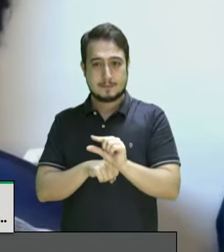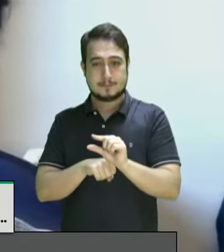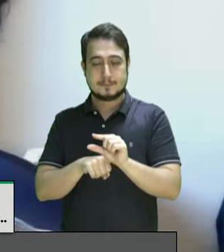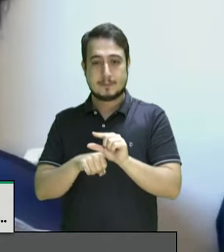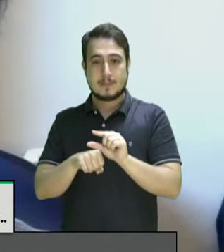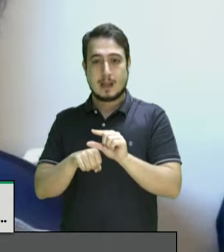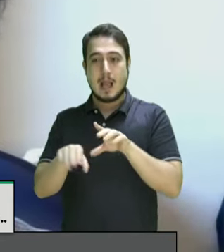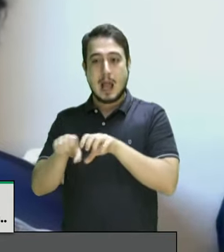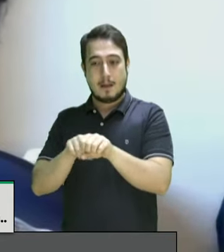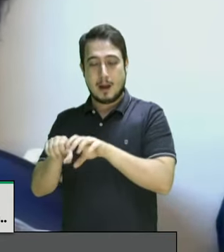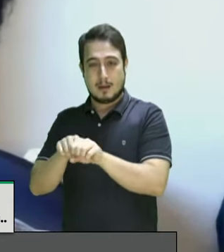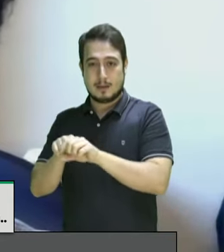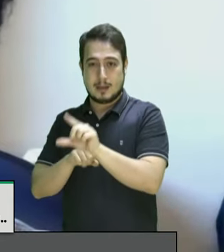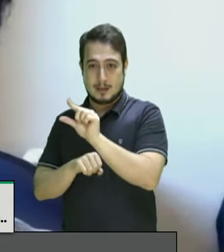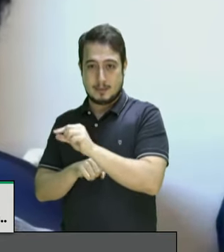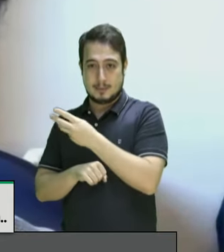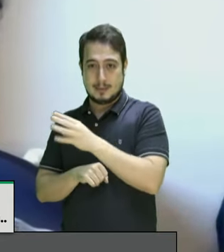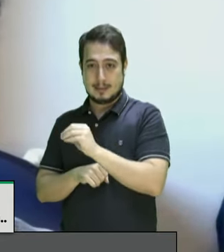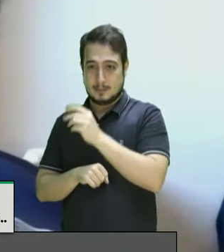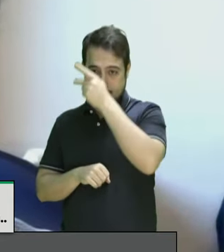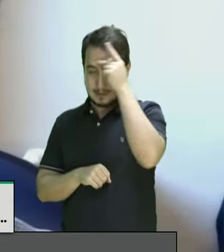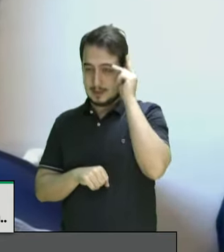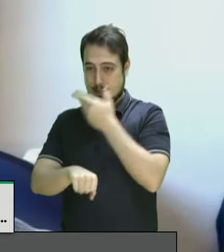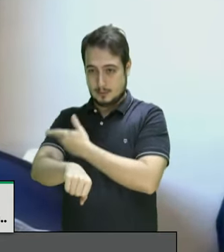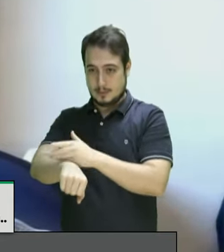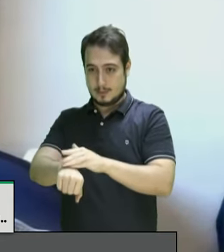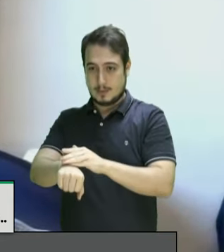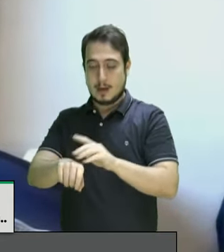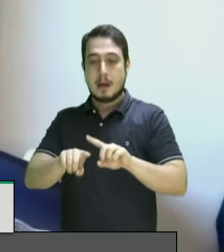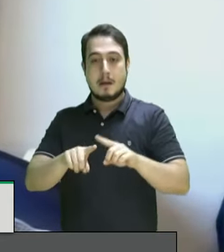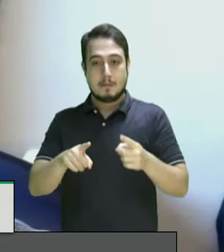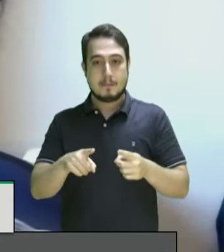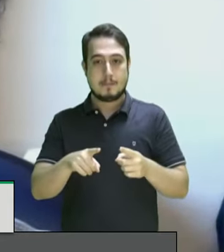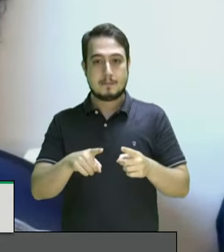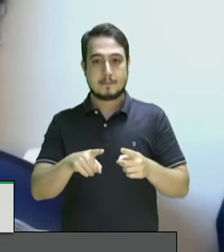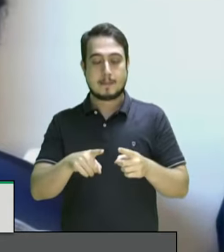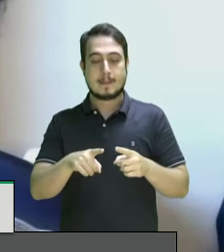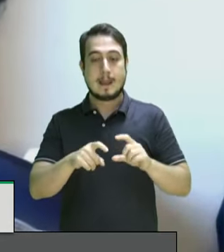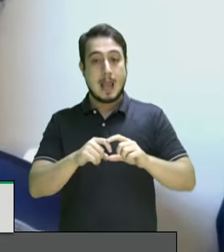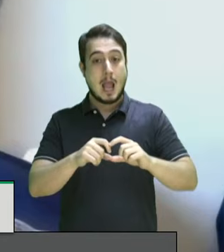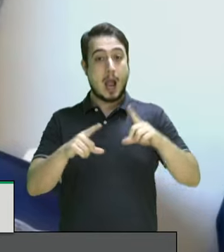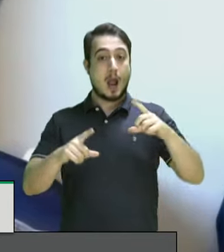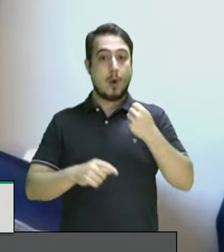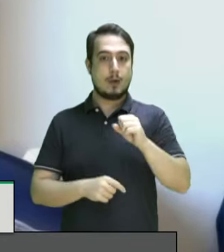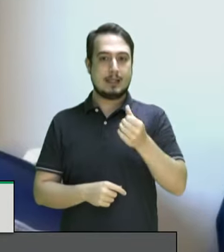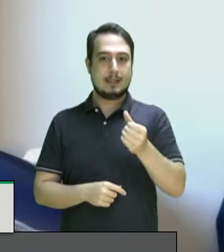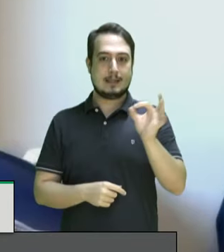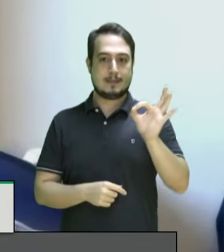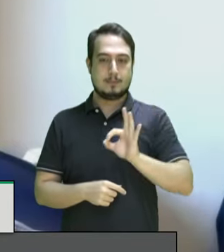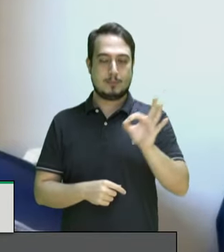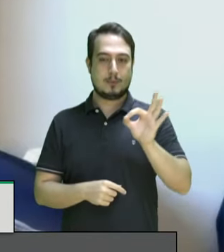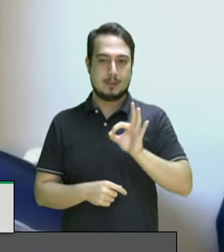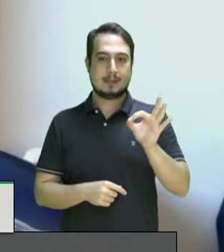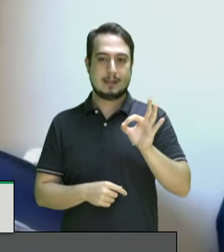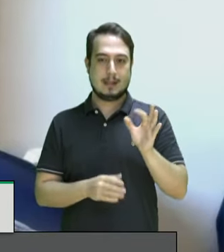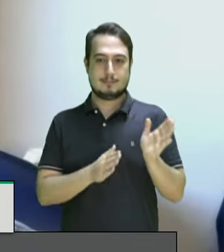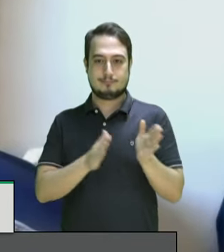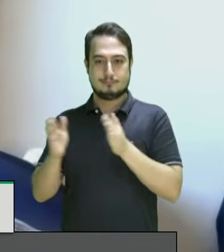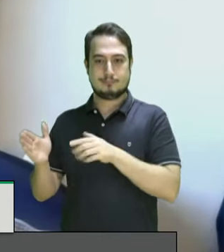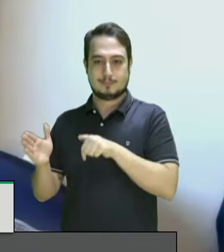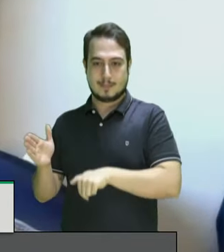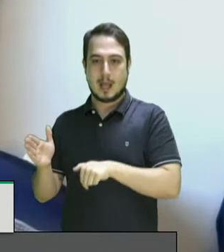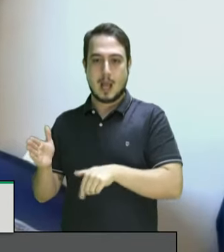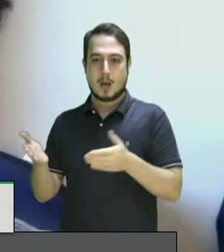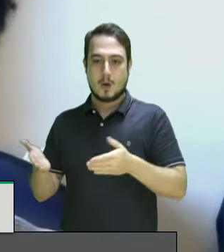homicídios de brancos caiu 30% e o número de homicídios de negros aumentou 86% entre 2000 e 2019